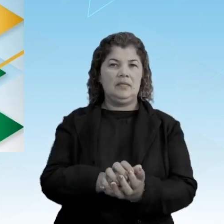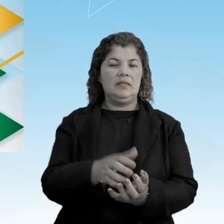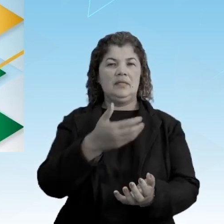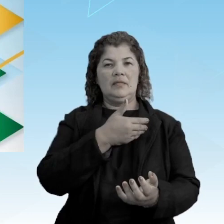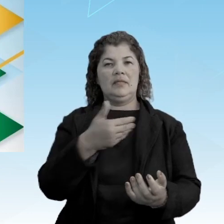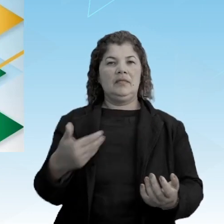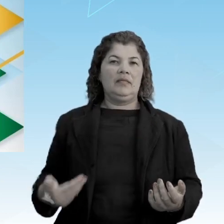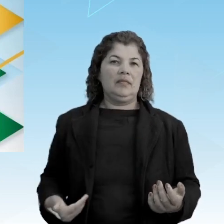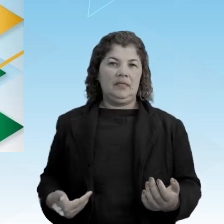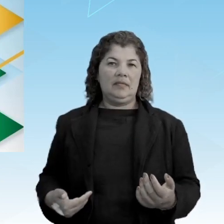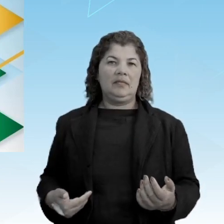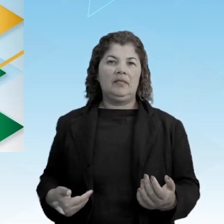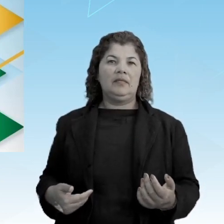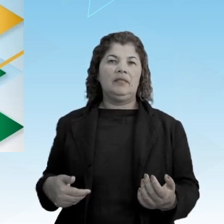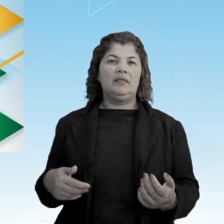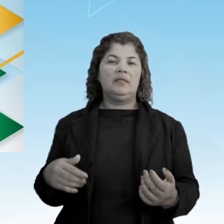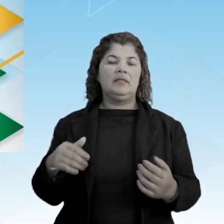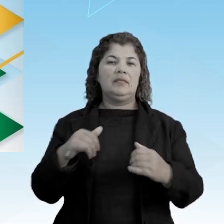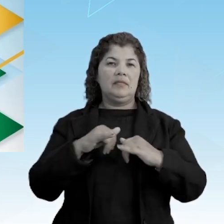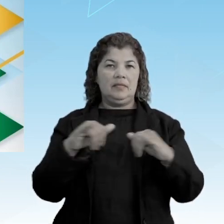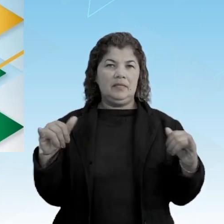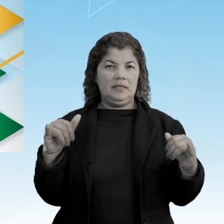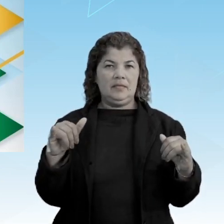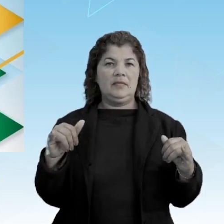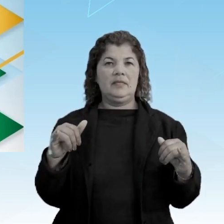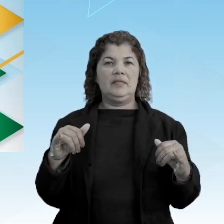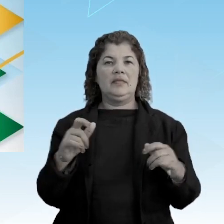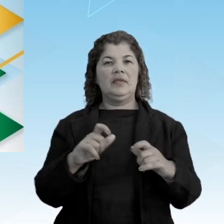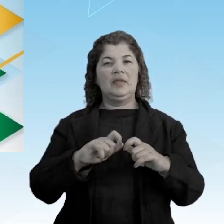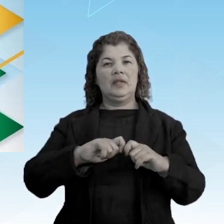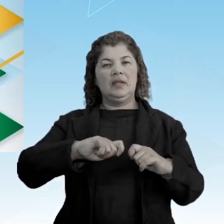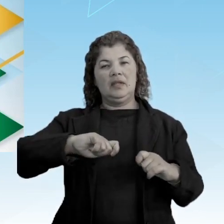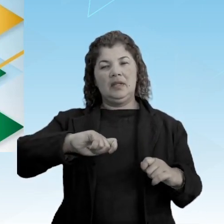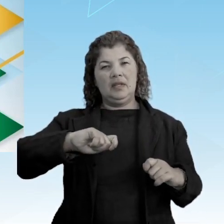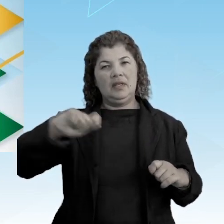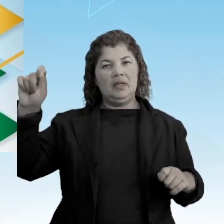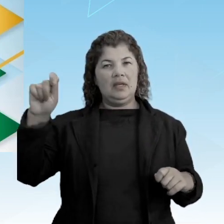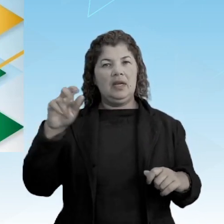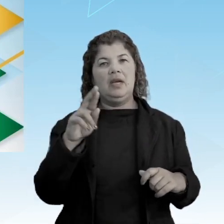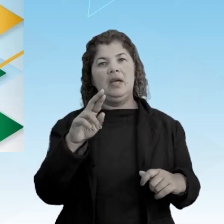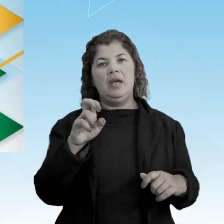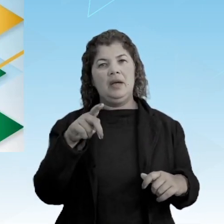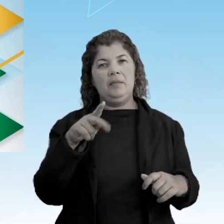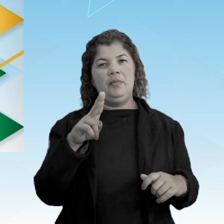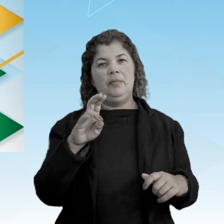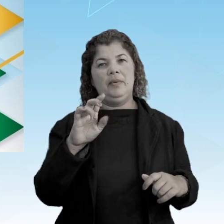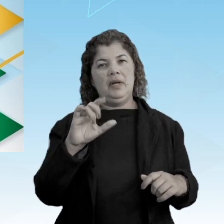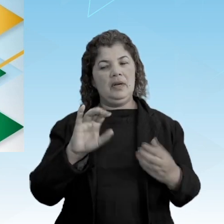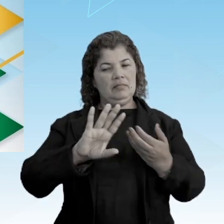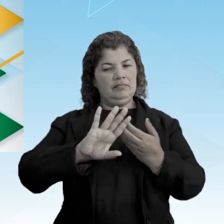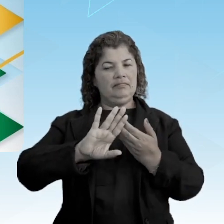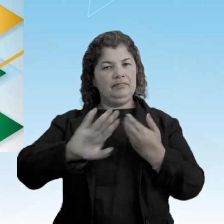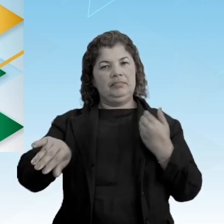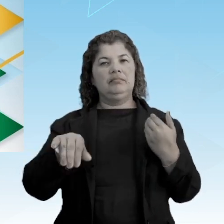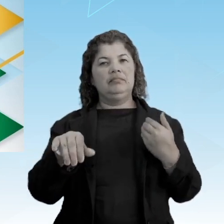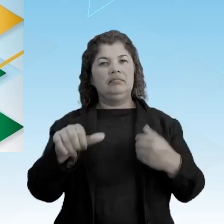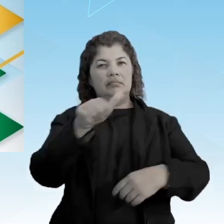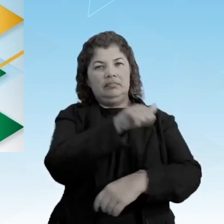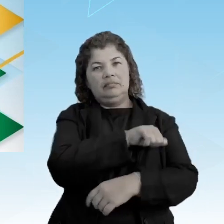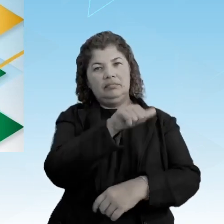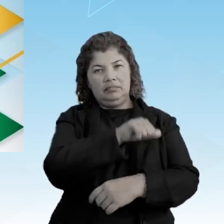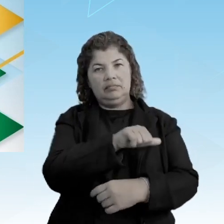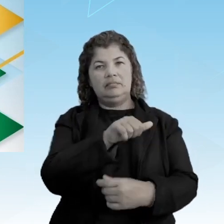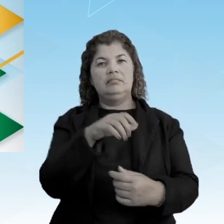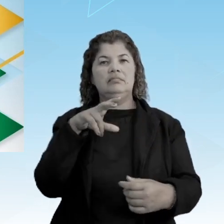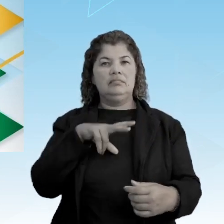governador e proclamaram o quê? Uma república separada de Portugal e do Rio de Janeiro.